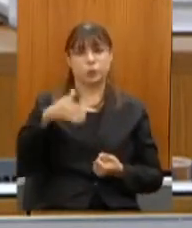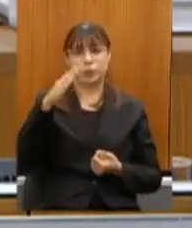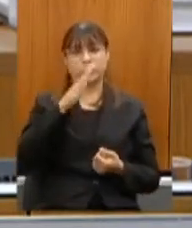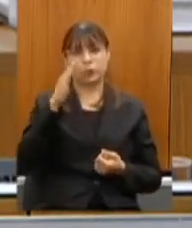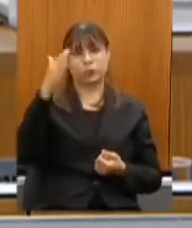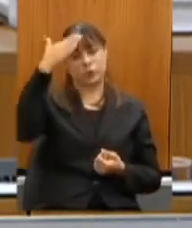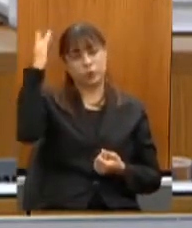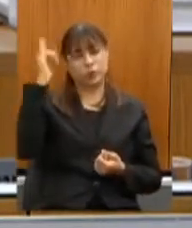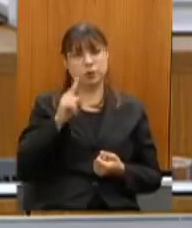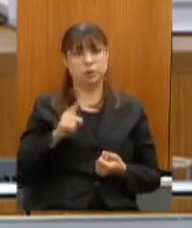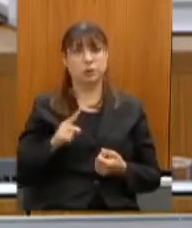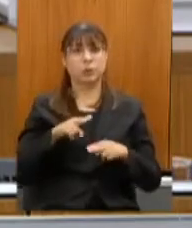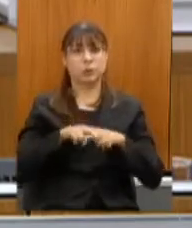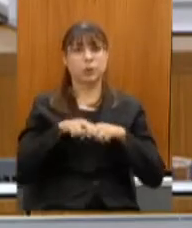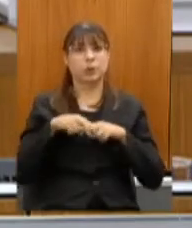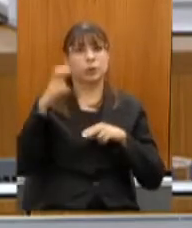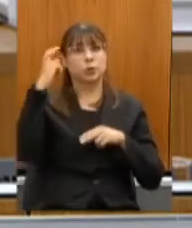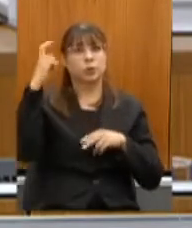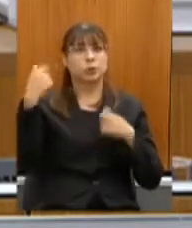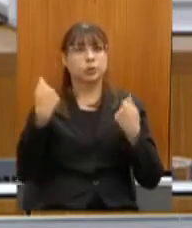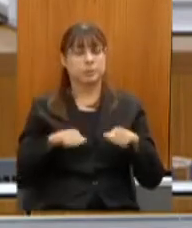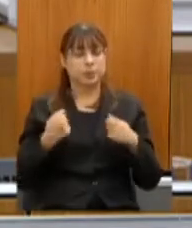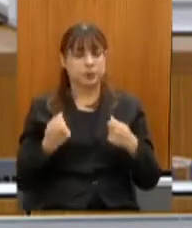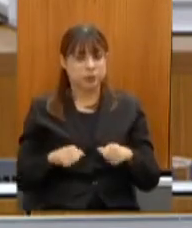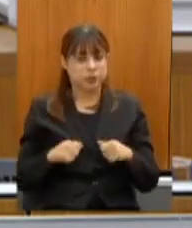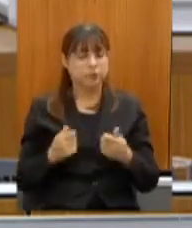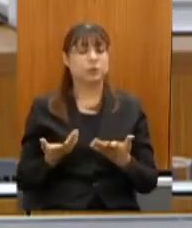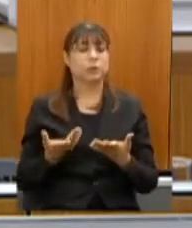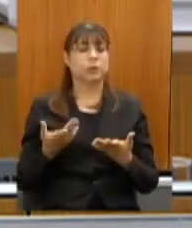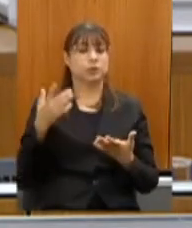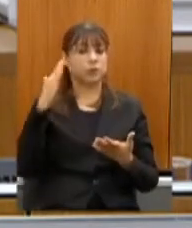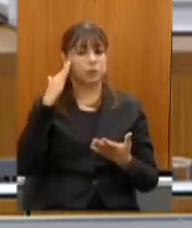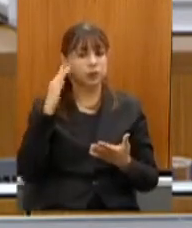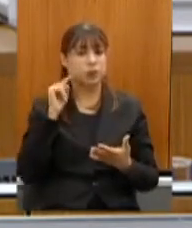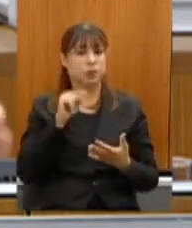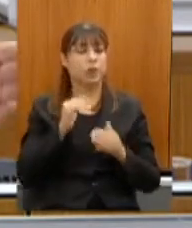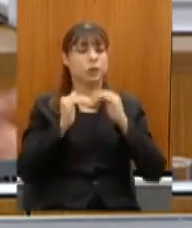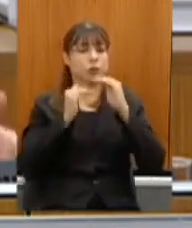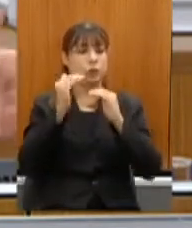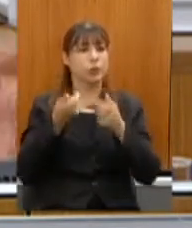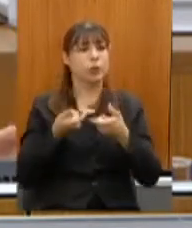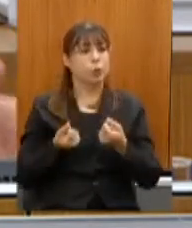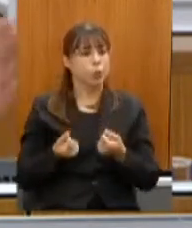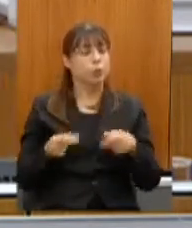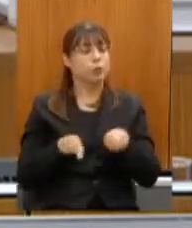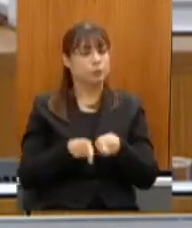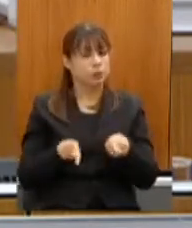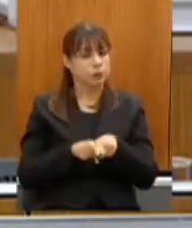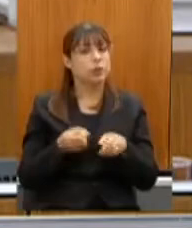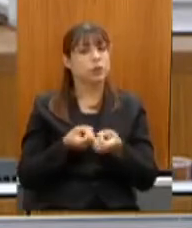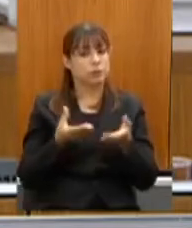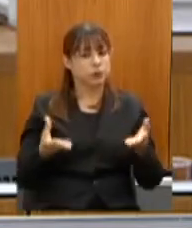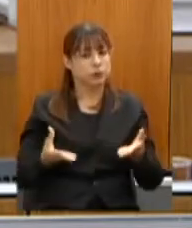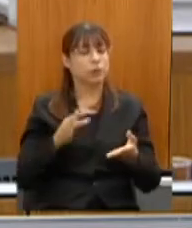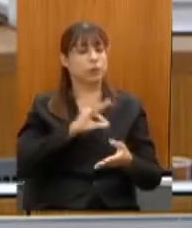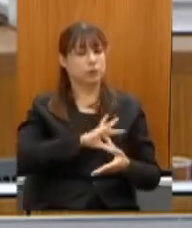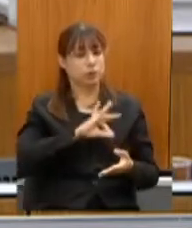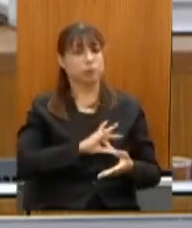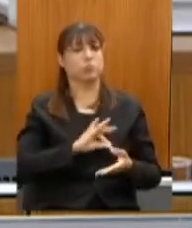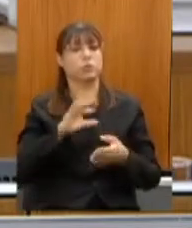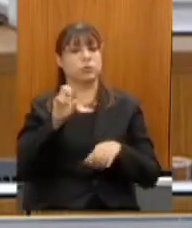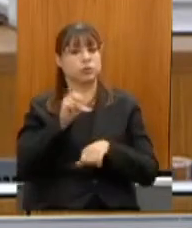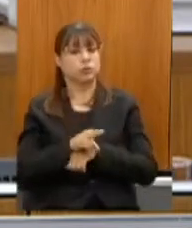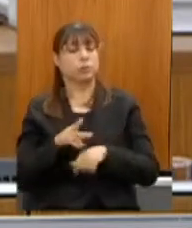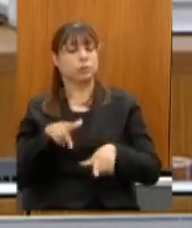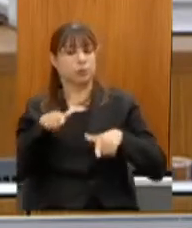esforço de que a cultura entenda que ela é desenvolvimento econômico também que ela é fator de desenvolvimento gera emprego e renda porque